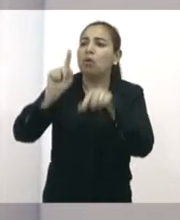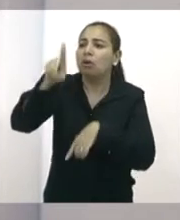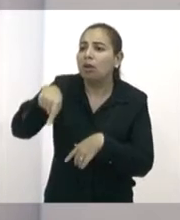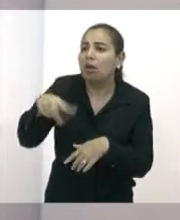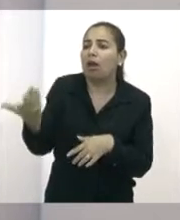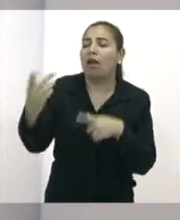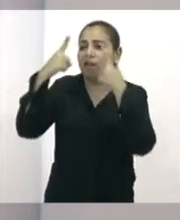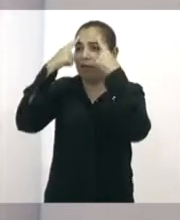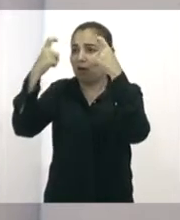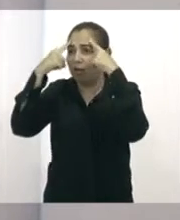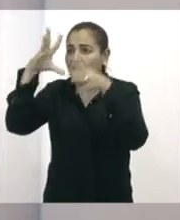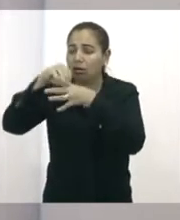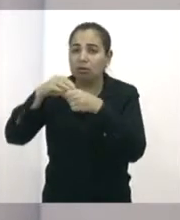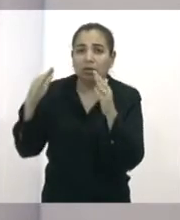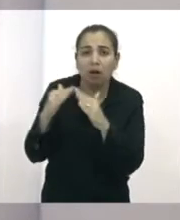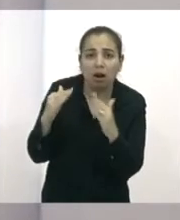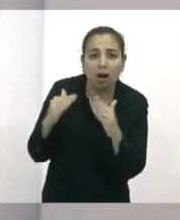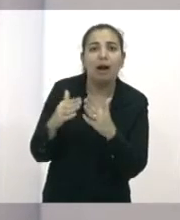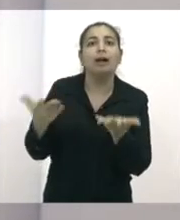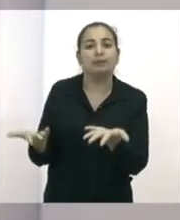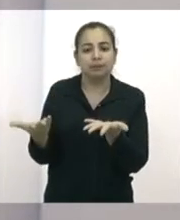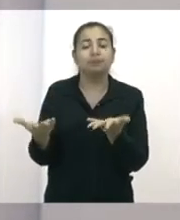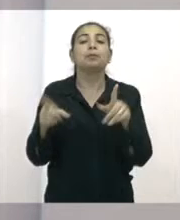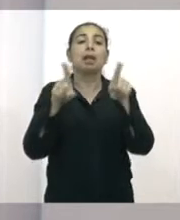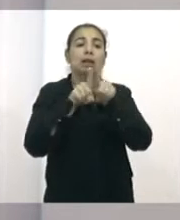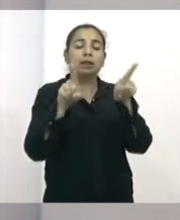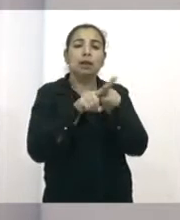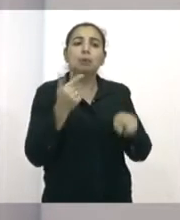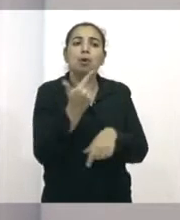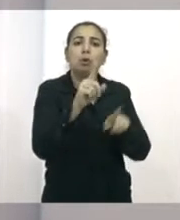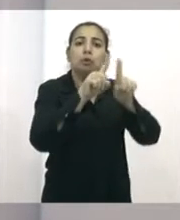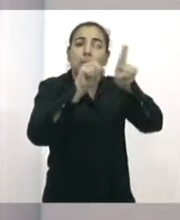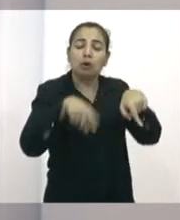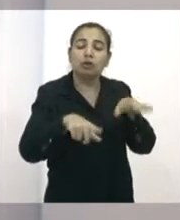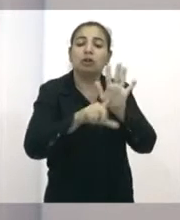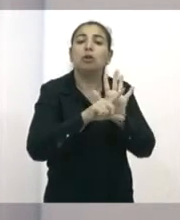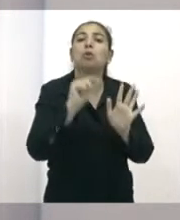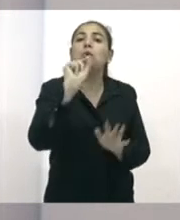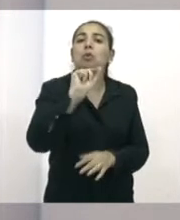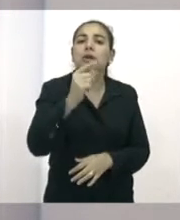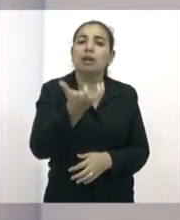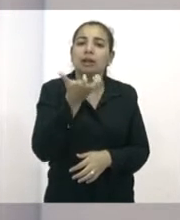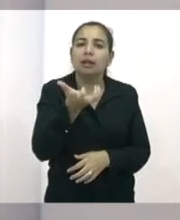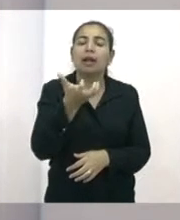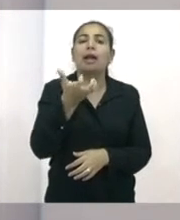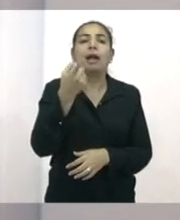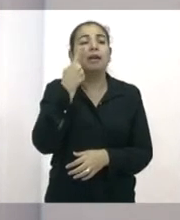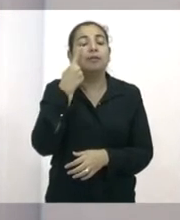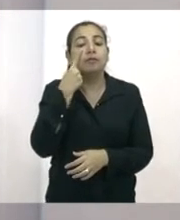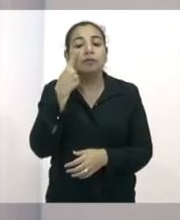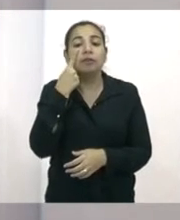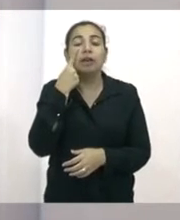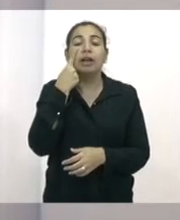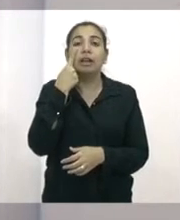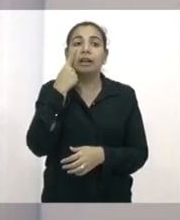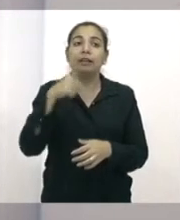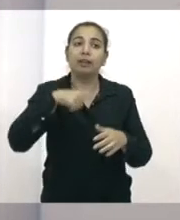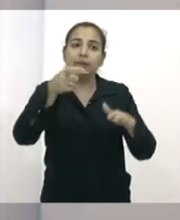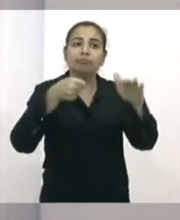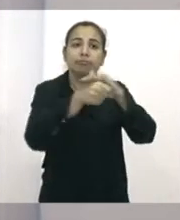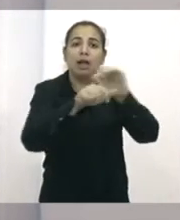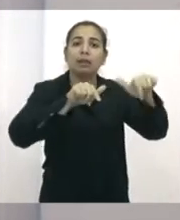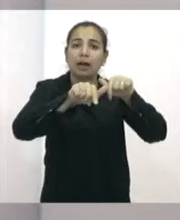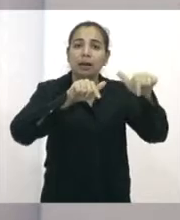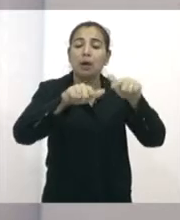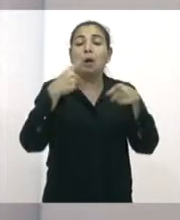para criar um banco de emprego para as mulheres vítimas de violência, porque a gente sabe que a violência doméstica afeta a capacidade